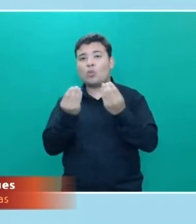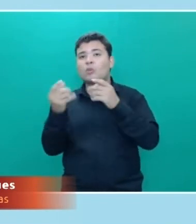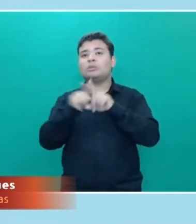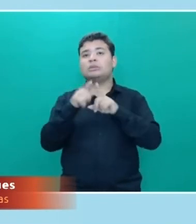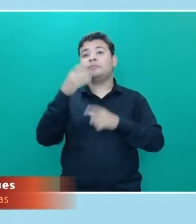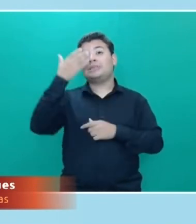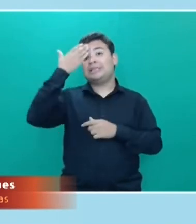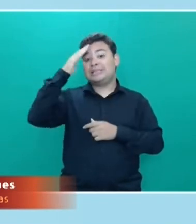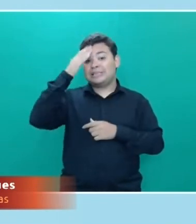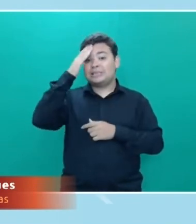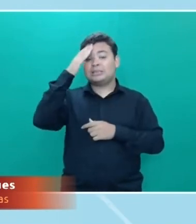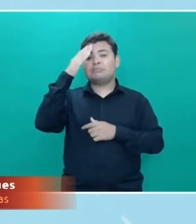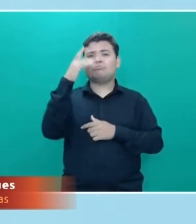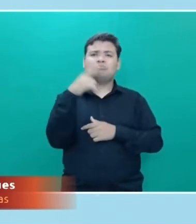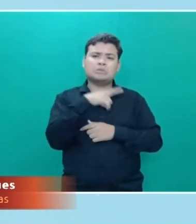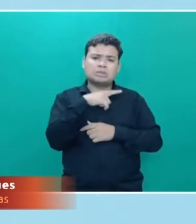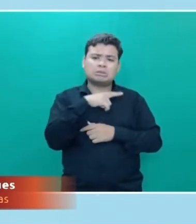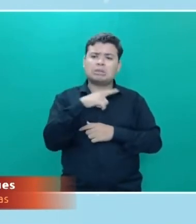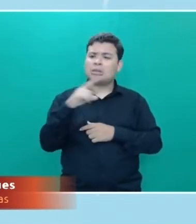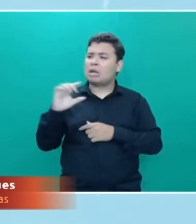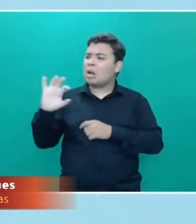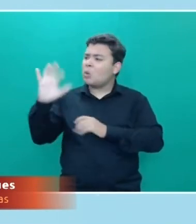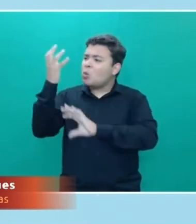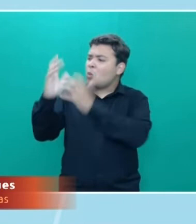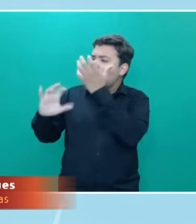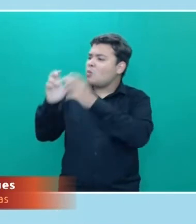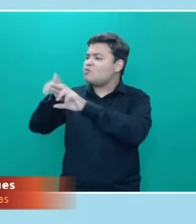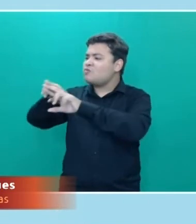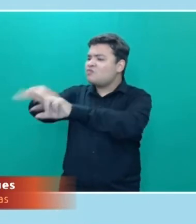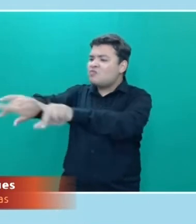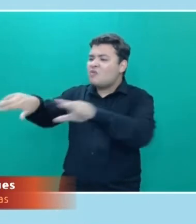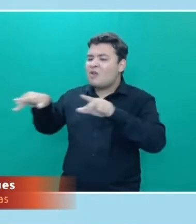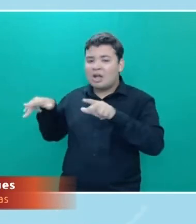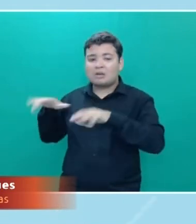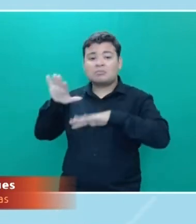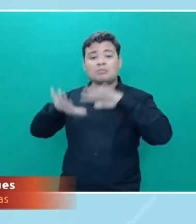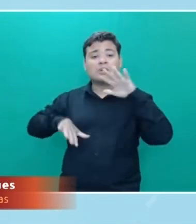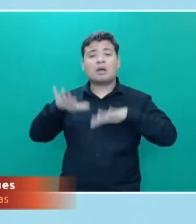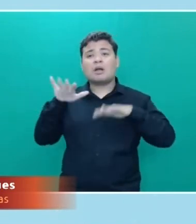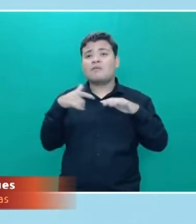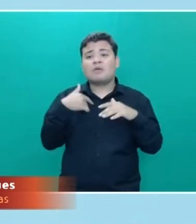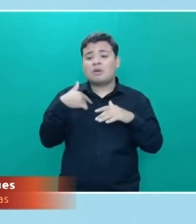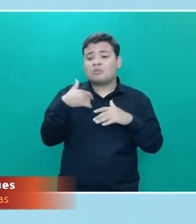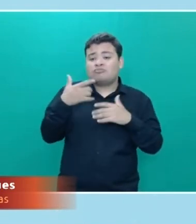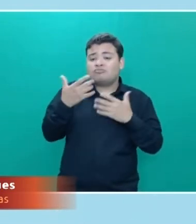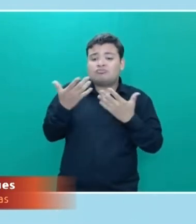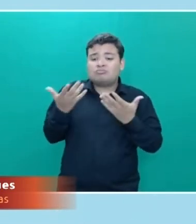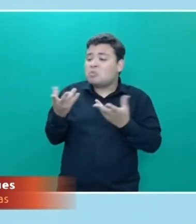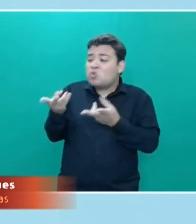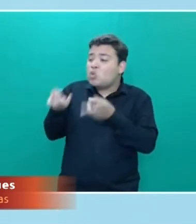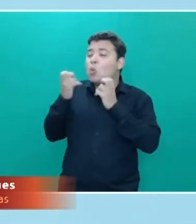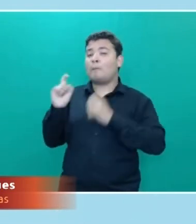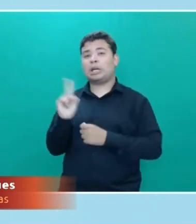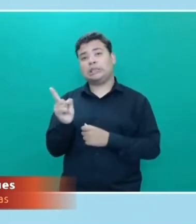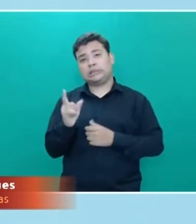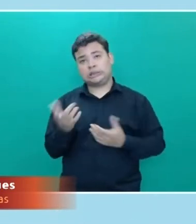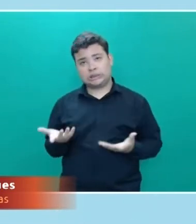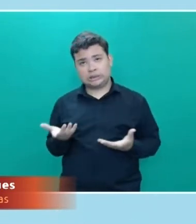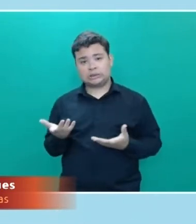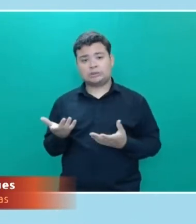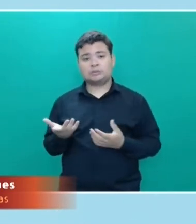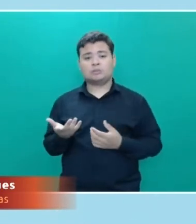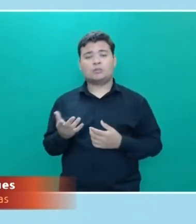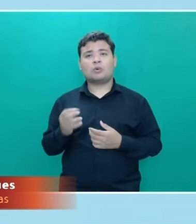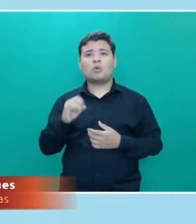situações que estão ali ao redor e que muitas vezes a gente, o povo ainda não percebe, ainda está ali